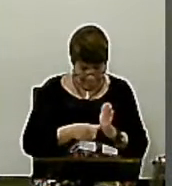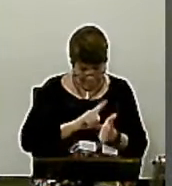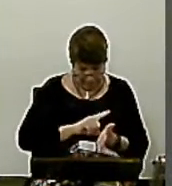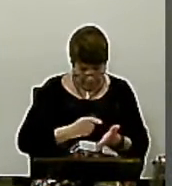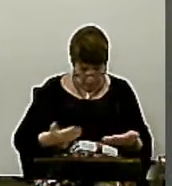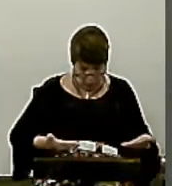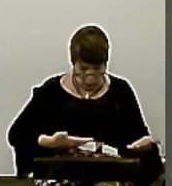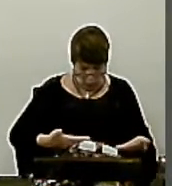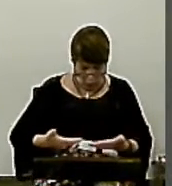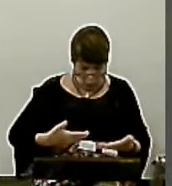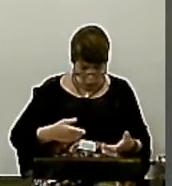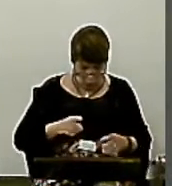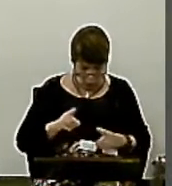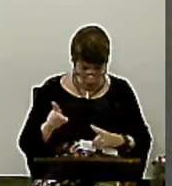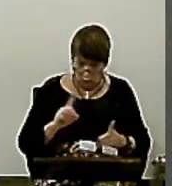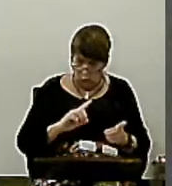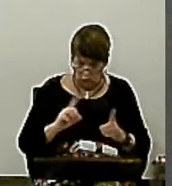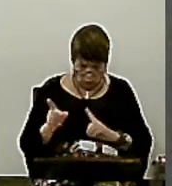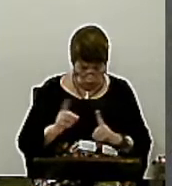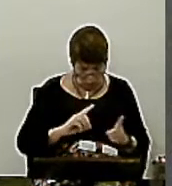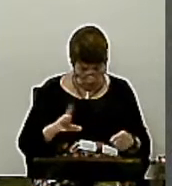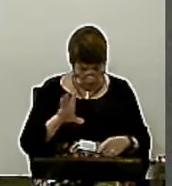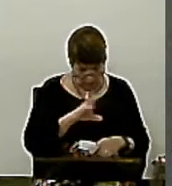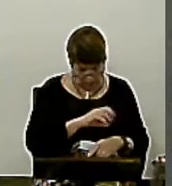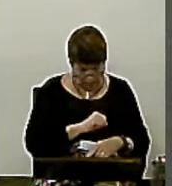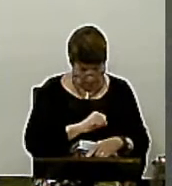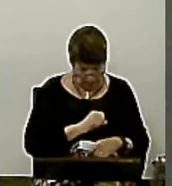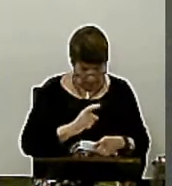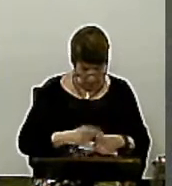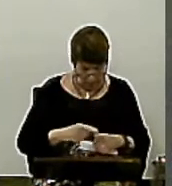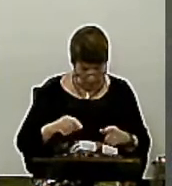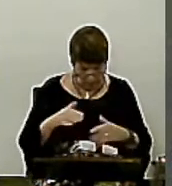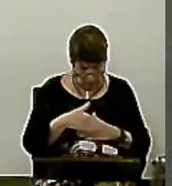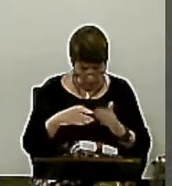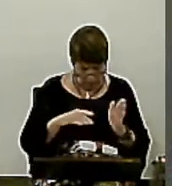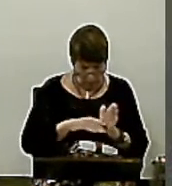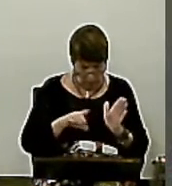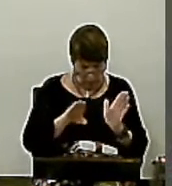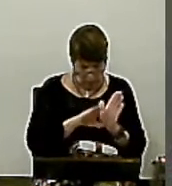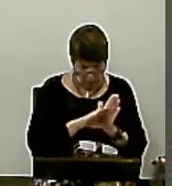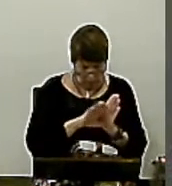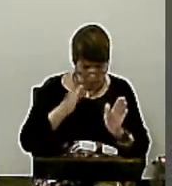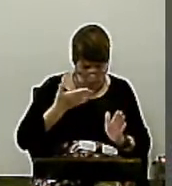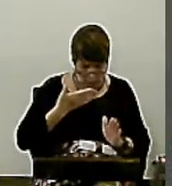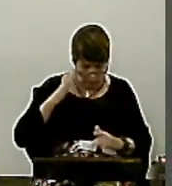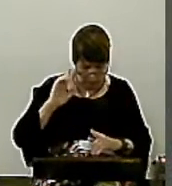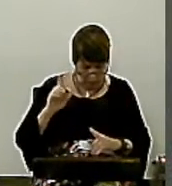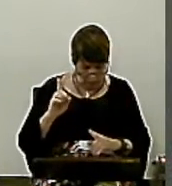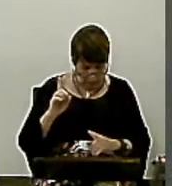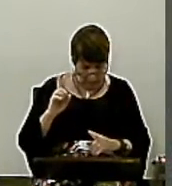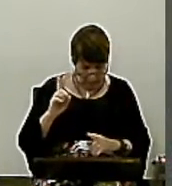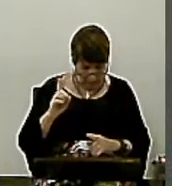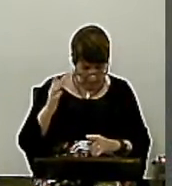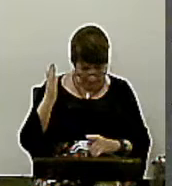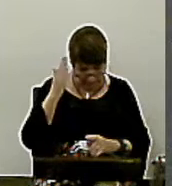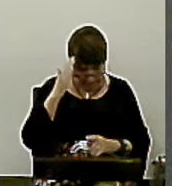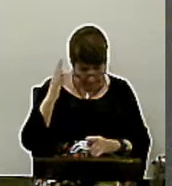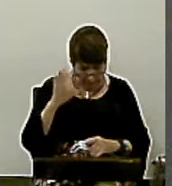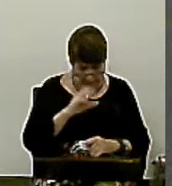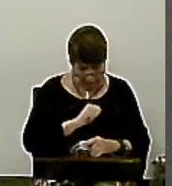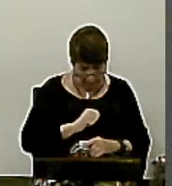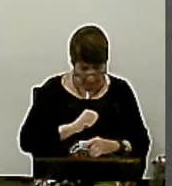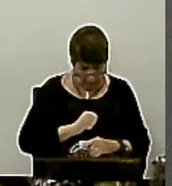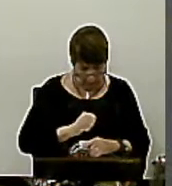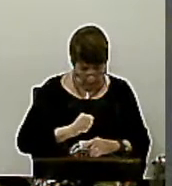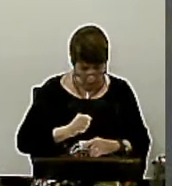sede antes servos uns dos outros pelo amor, porque toda a lei se cumpre em um só preceito a saber, amarás o teu